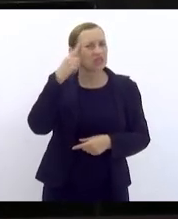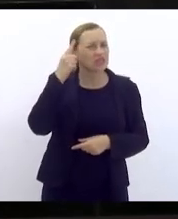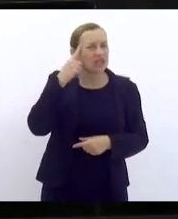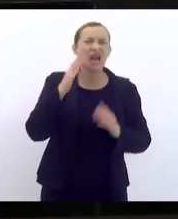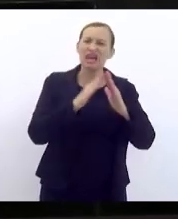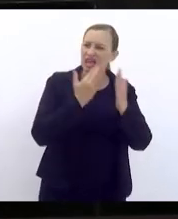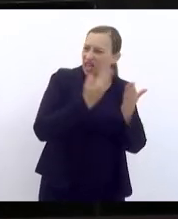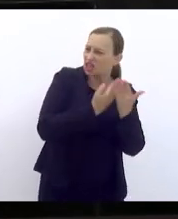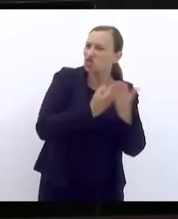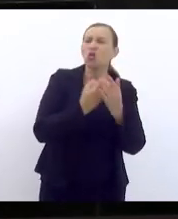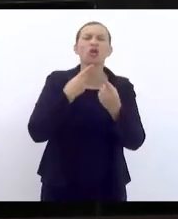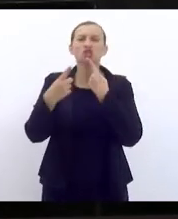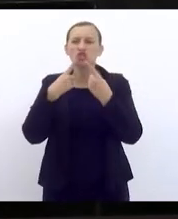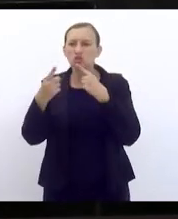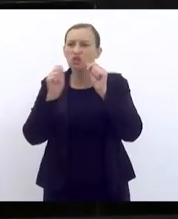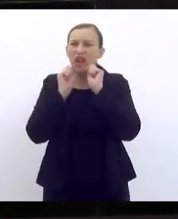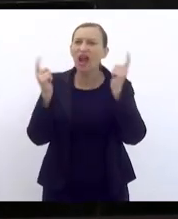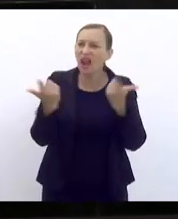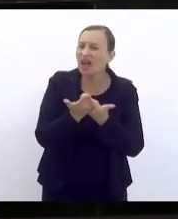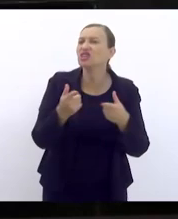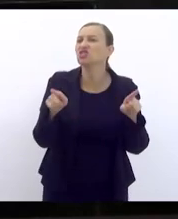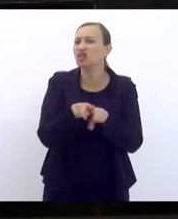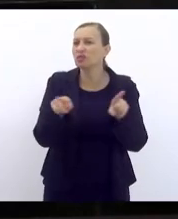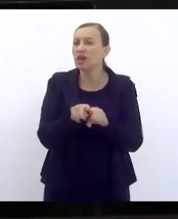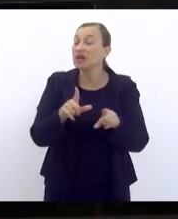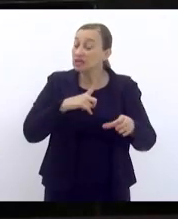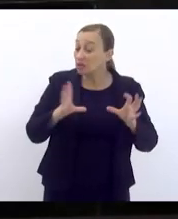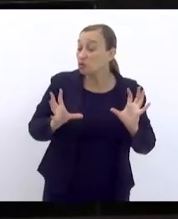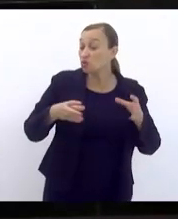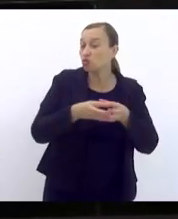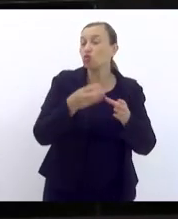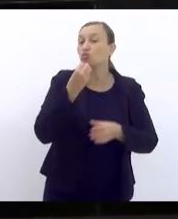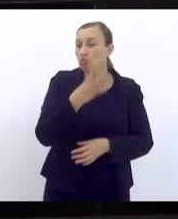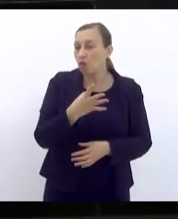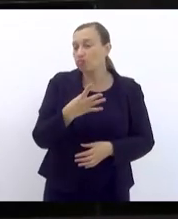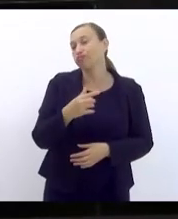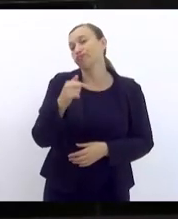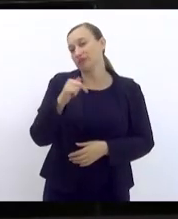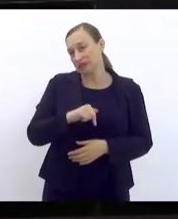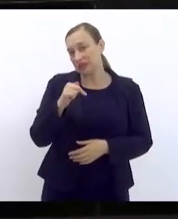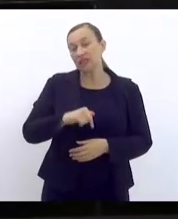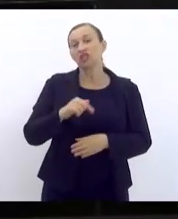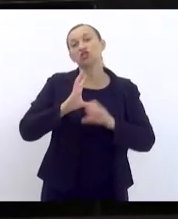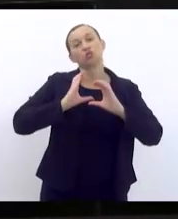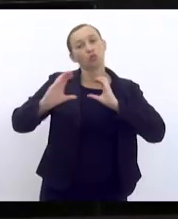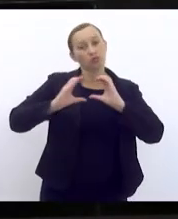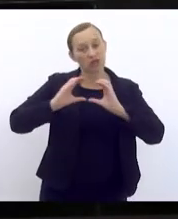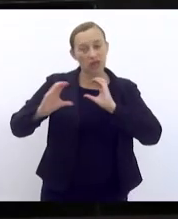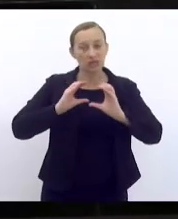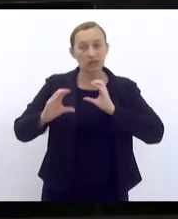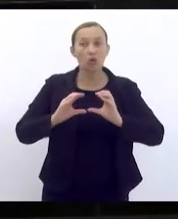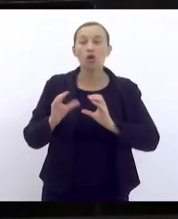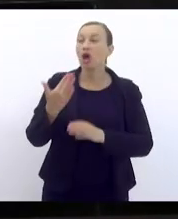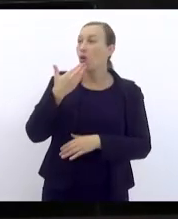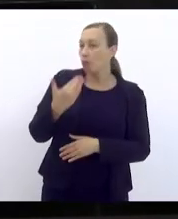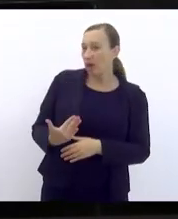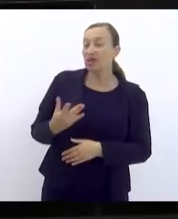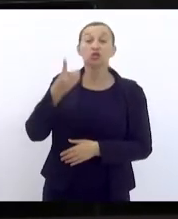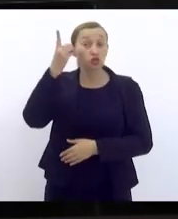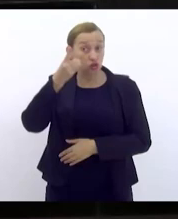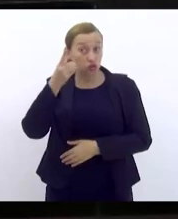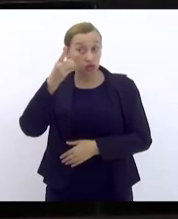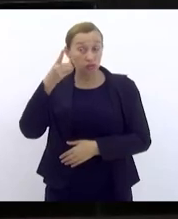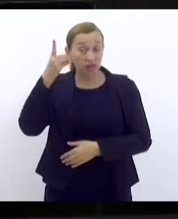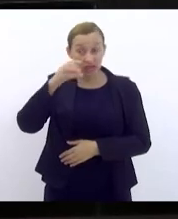escolas discutam isso, que a Assembleia, nós temos uma equipe muito bacana na Assembleia de comunicação. Eu sugiro, Tia Ju, Vossa